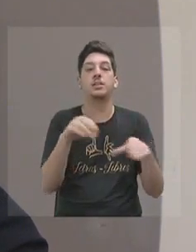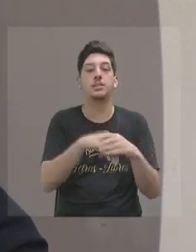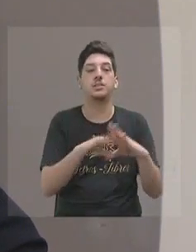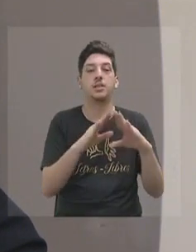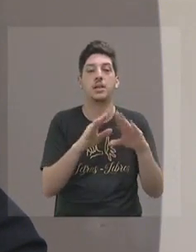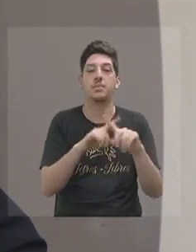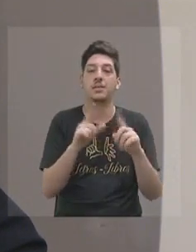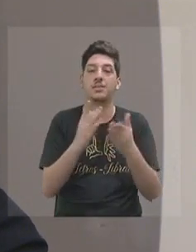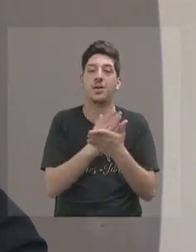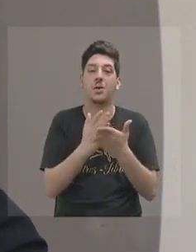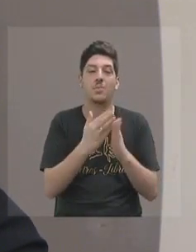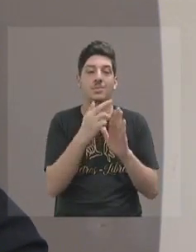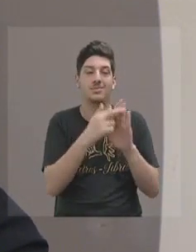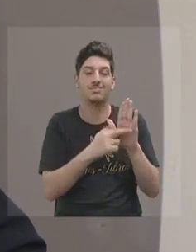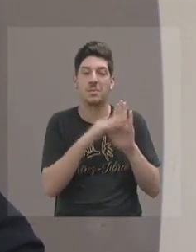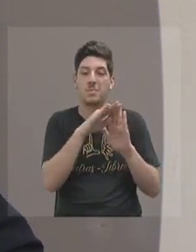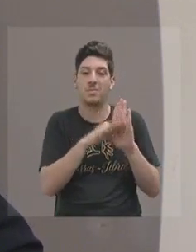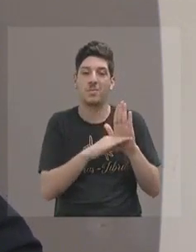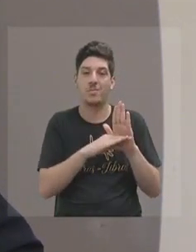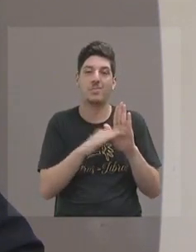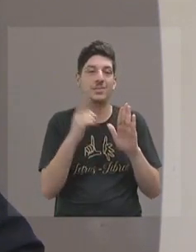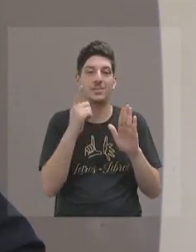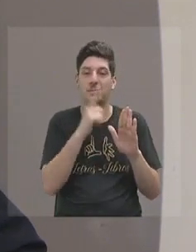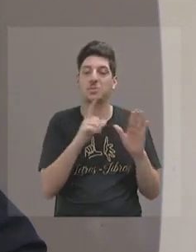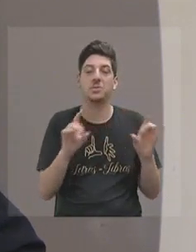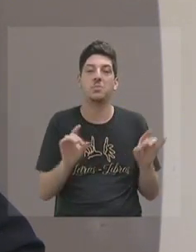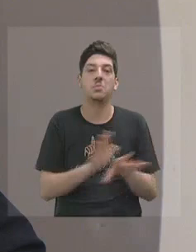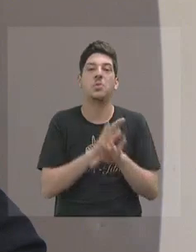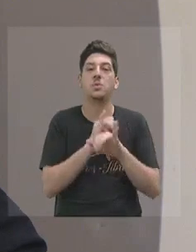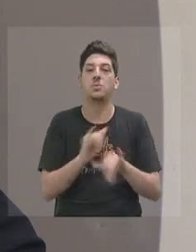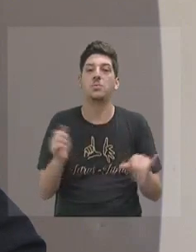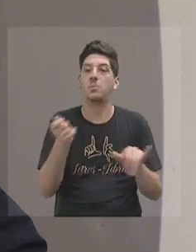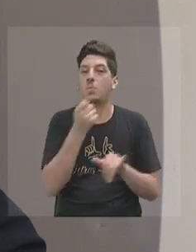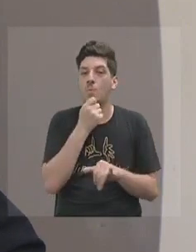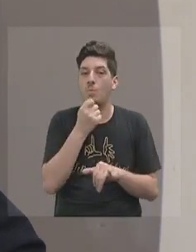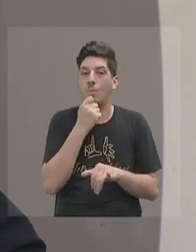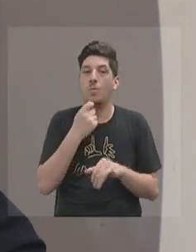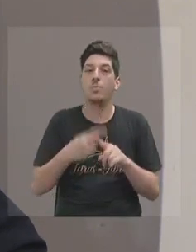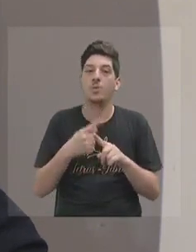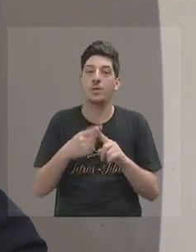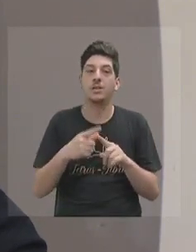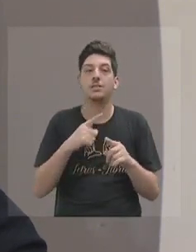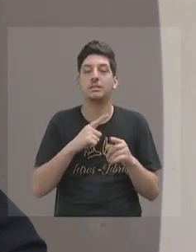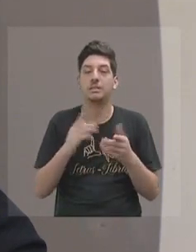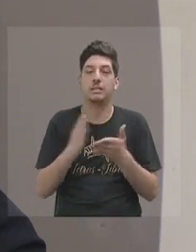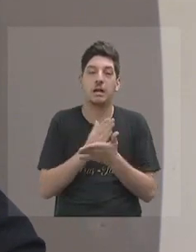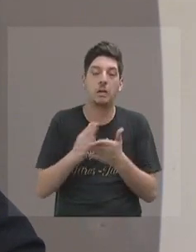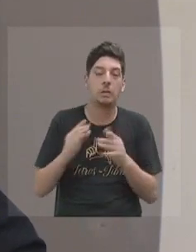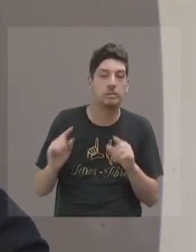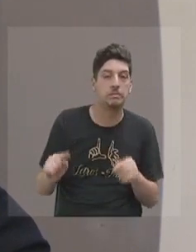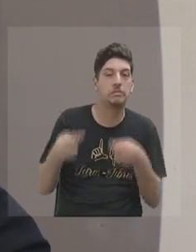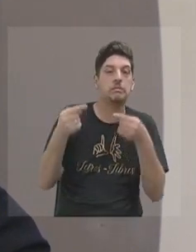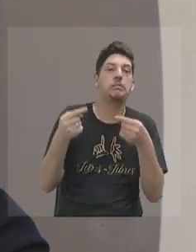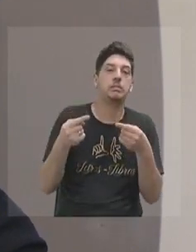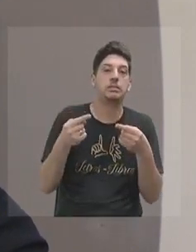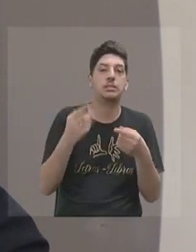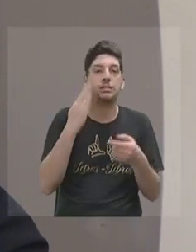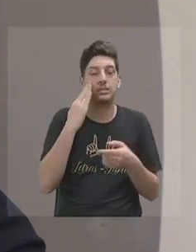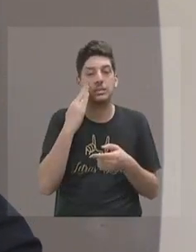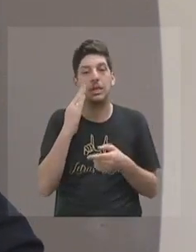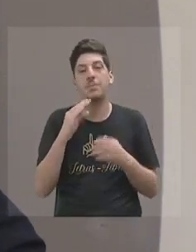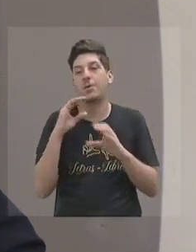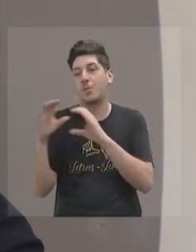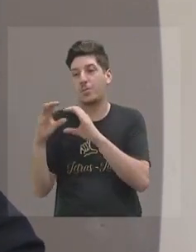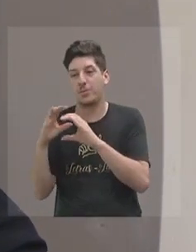questões técnicas, a gente não conseguiu fechar essa campanha ainda, porque existe uma divergência entre a CEDES, a própria